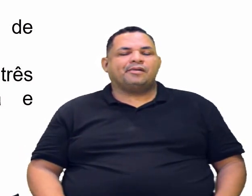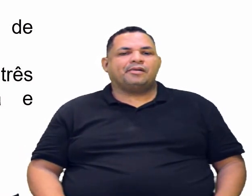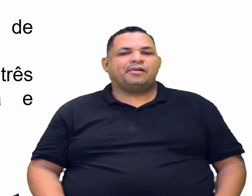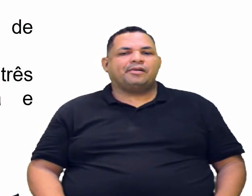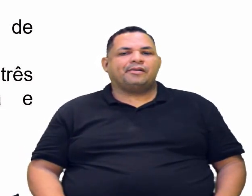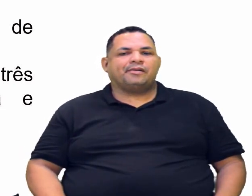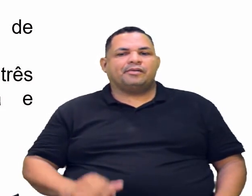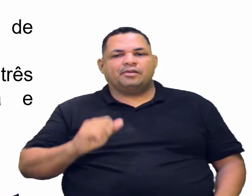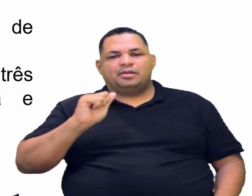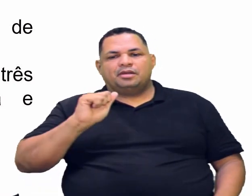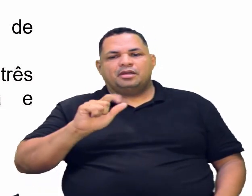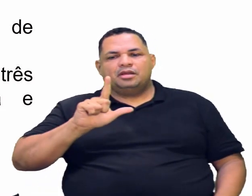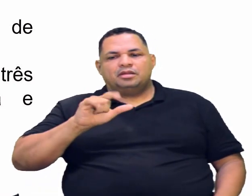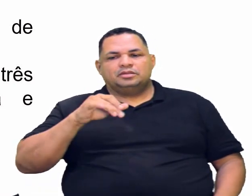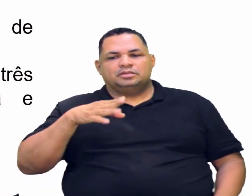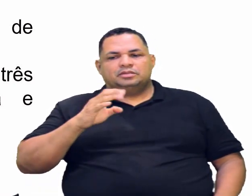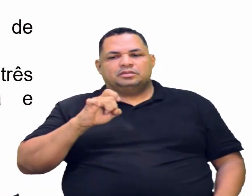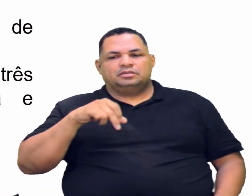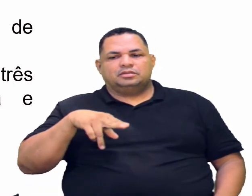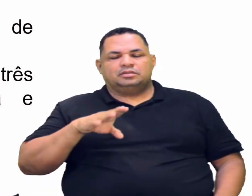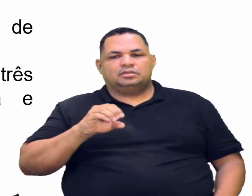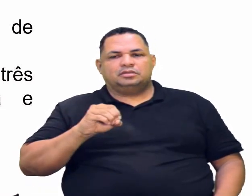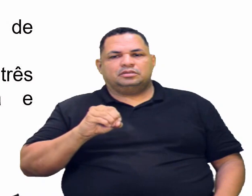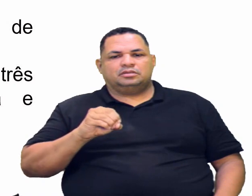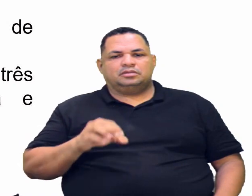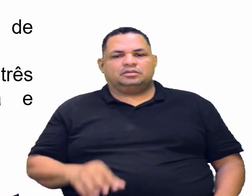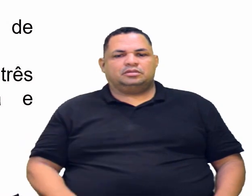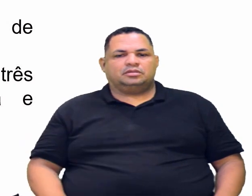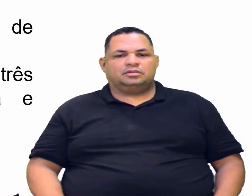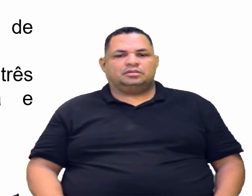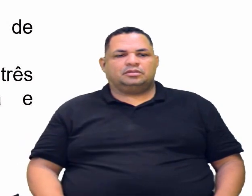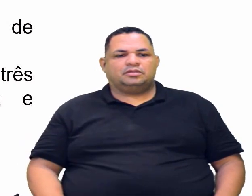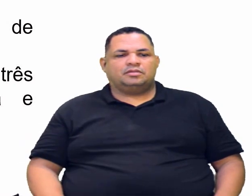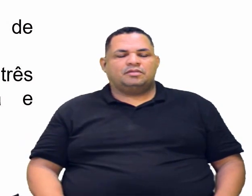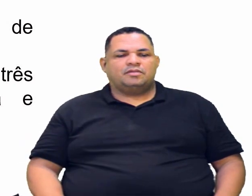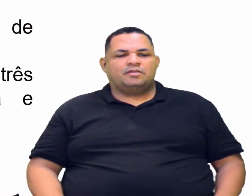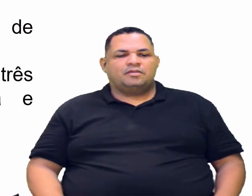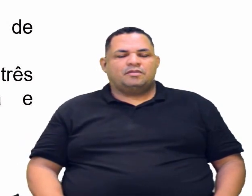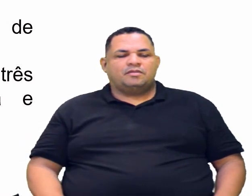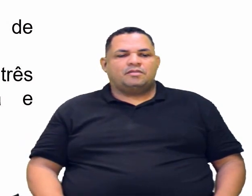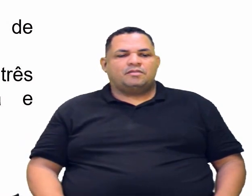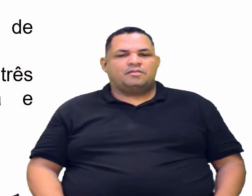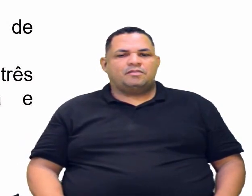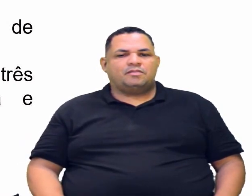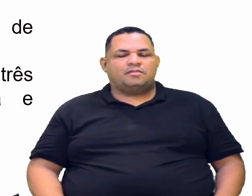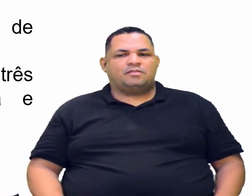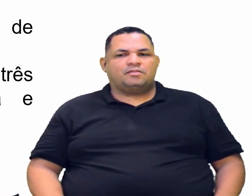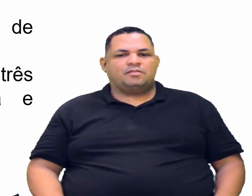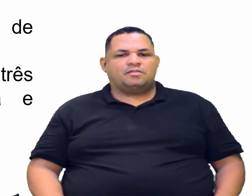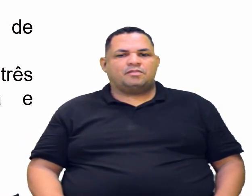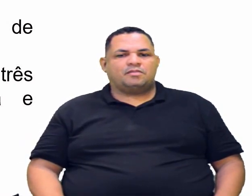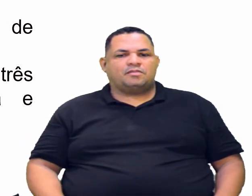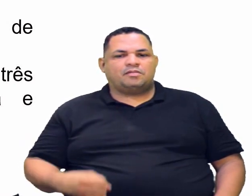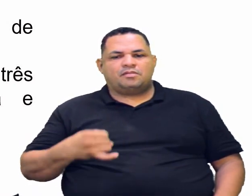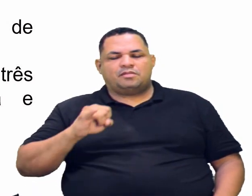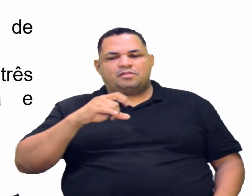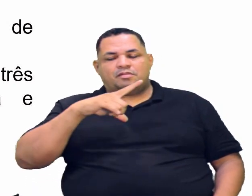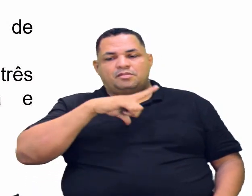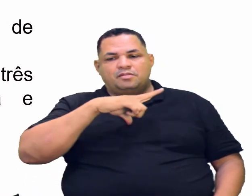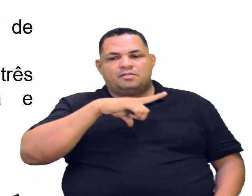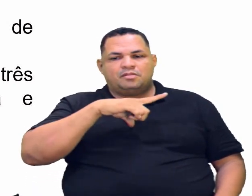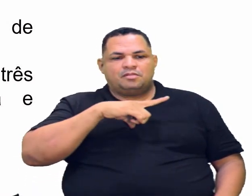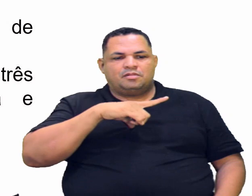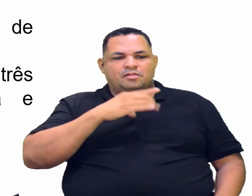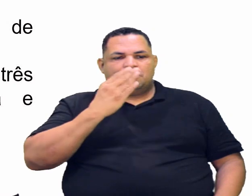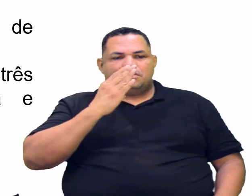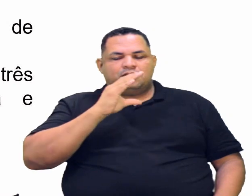O alceno, ele é um hidrocarboneto, ou seja, ele só tem carbono e hidrogênio. Se eu tiver